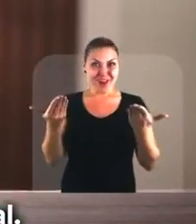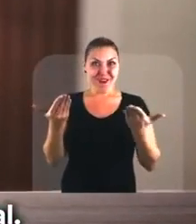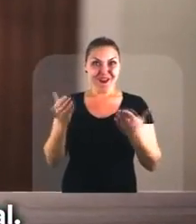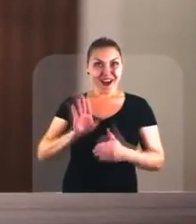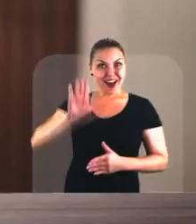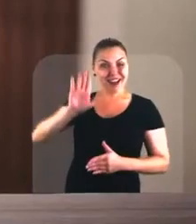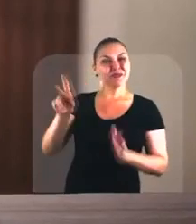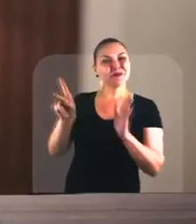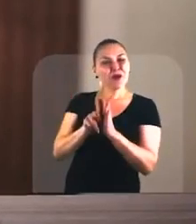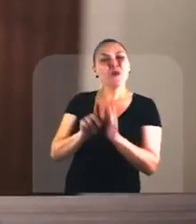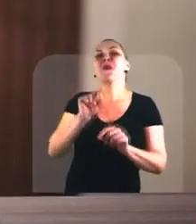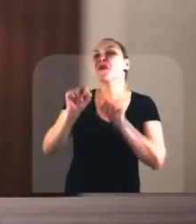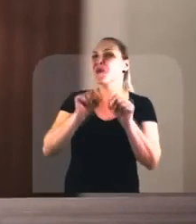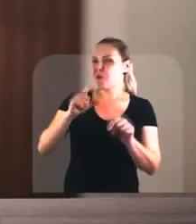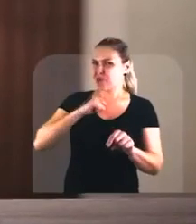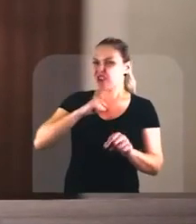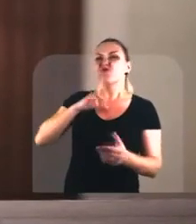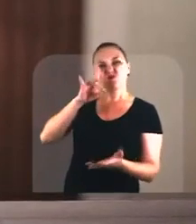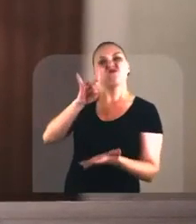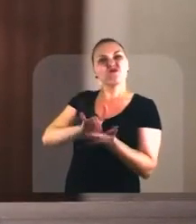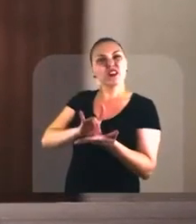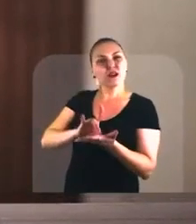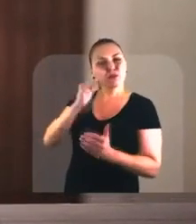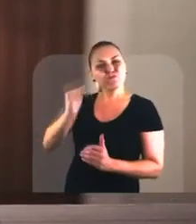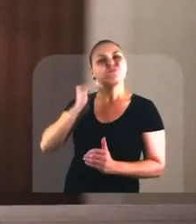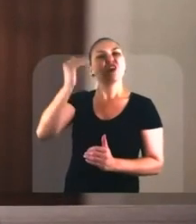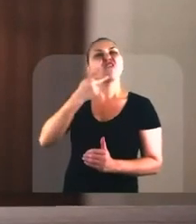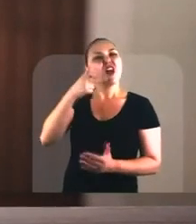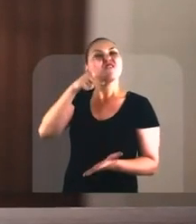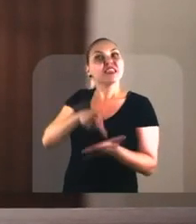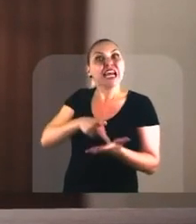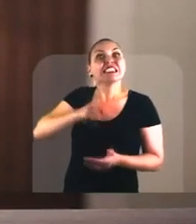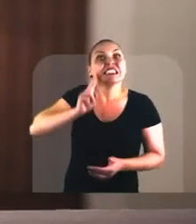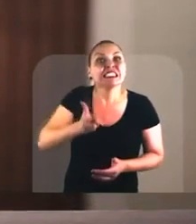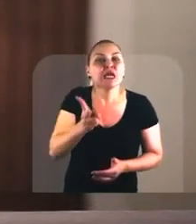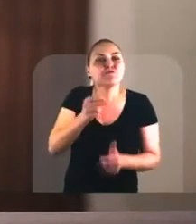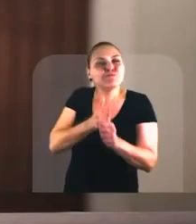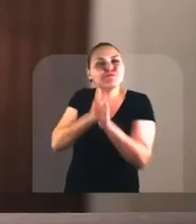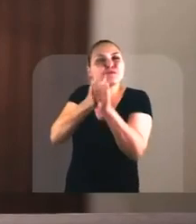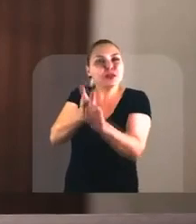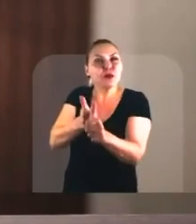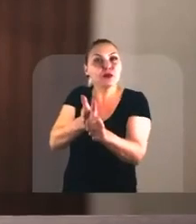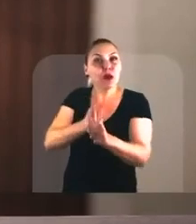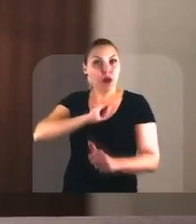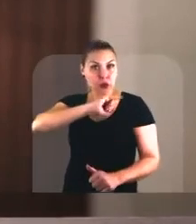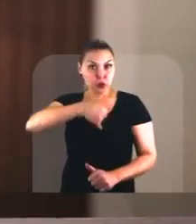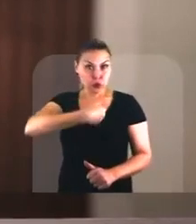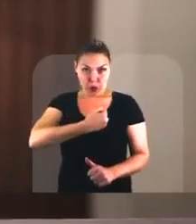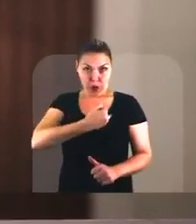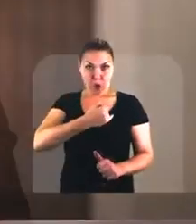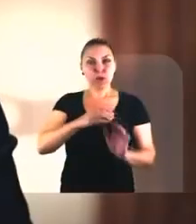programa eleitoral Programa esse Que terá a verdade acima de tudo Continuaremos seguindo O nosso João